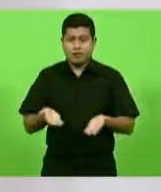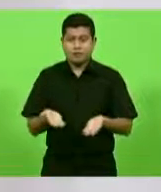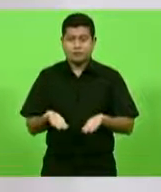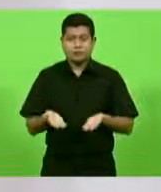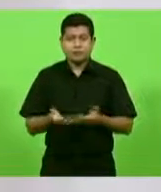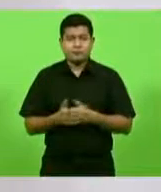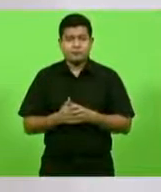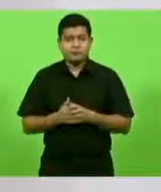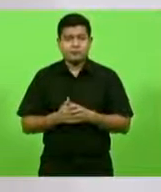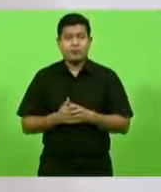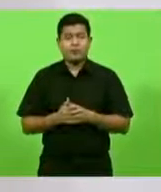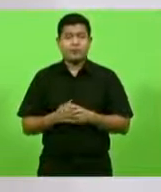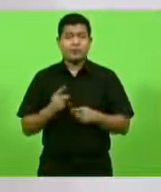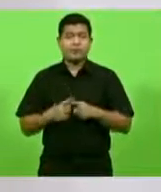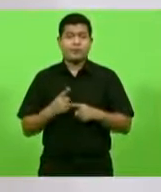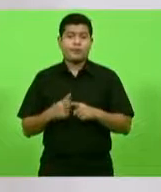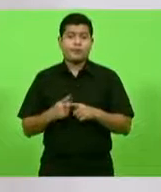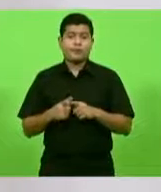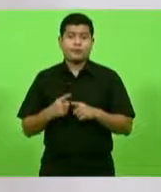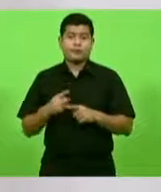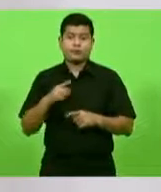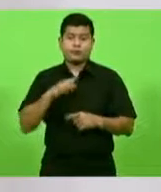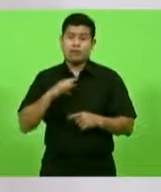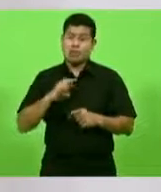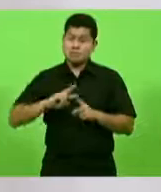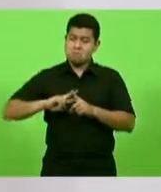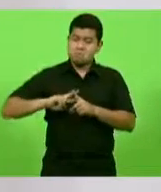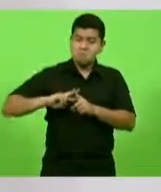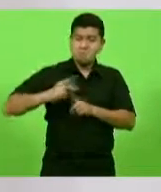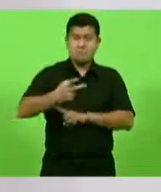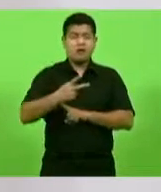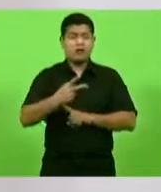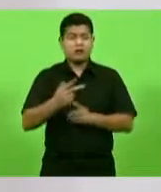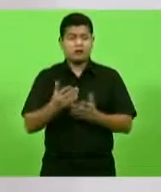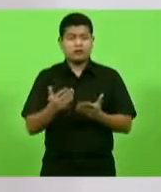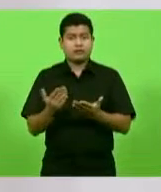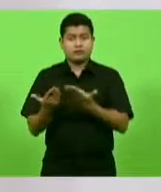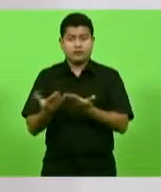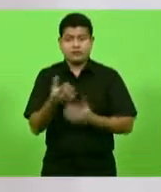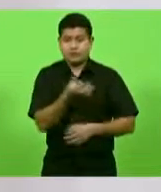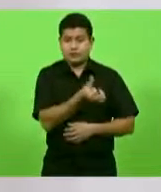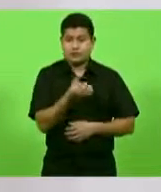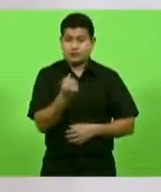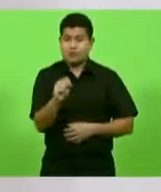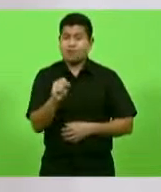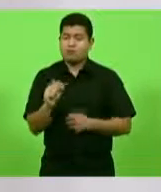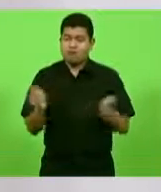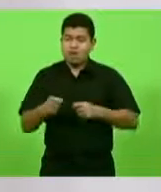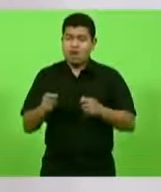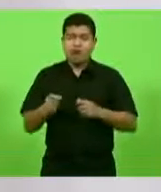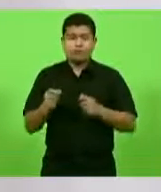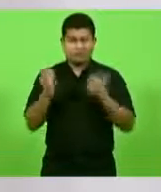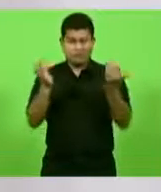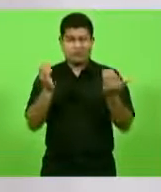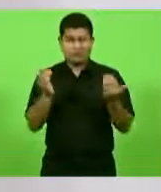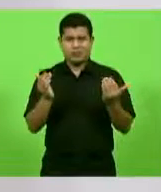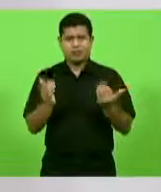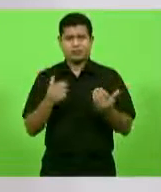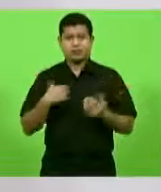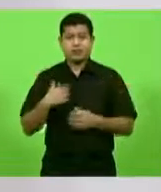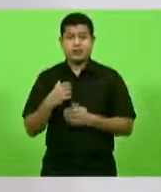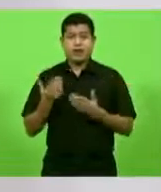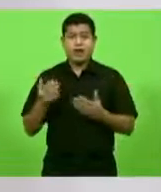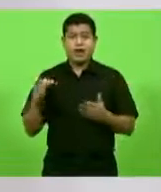porque, certamente, nós teríamos quase que o dobro dos 688 e 157